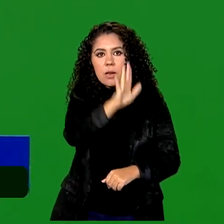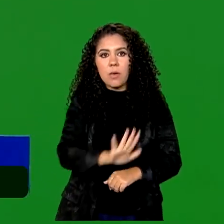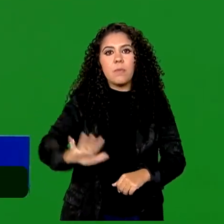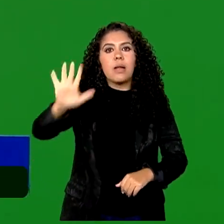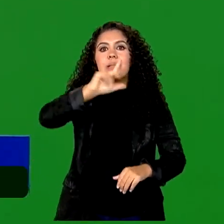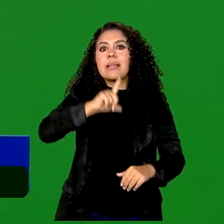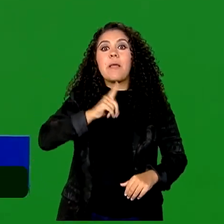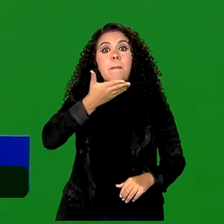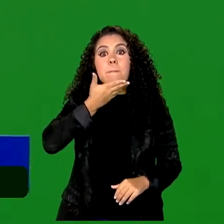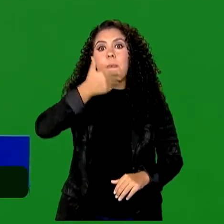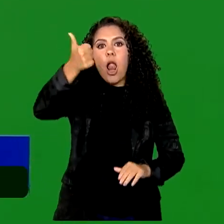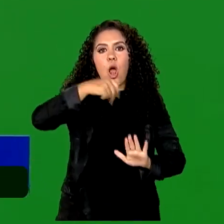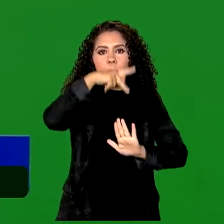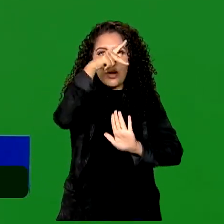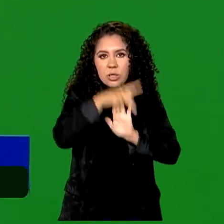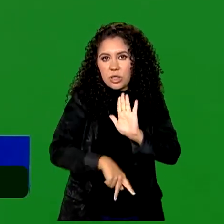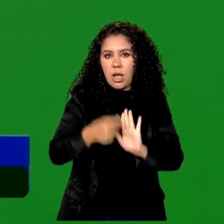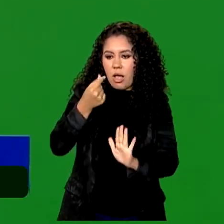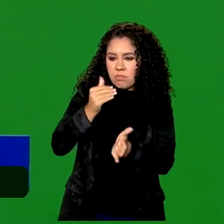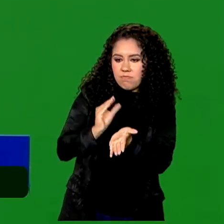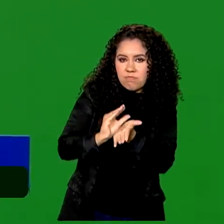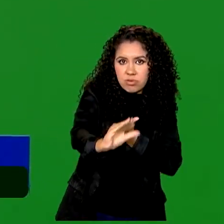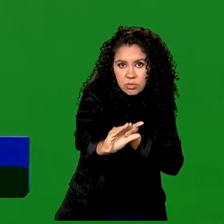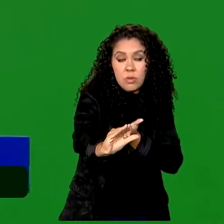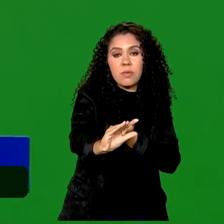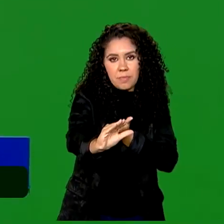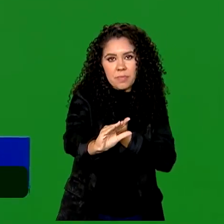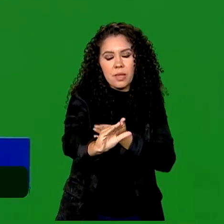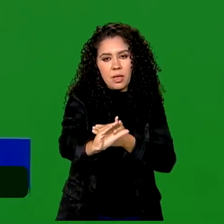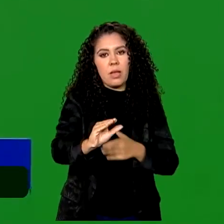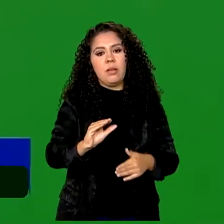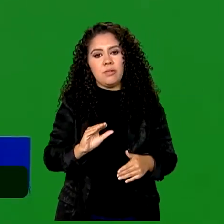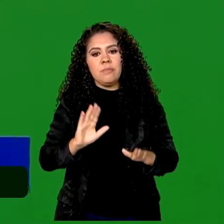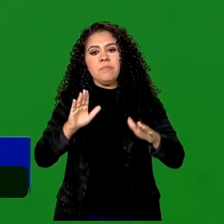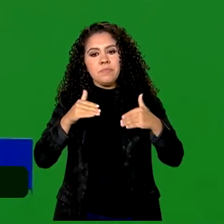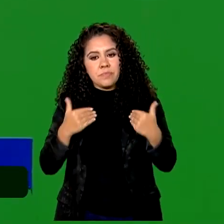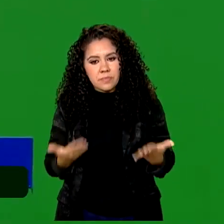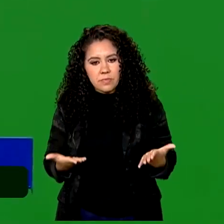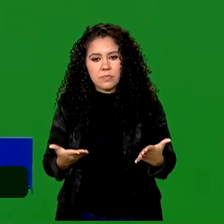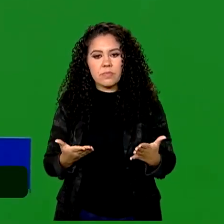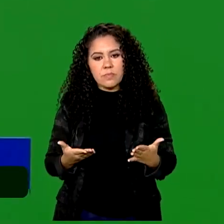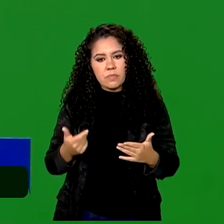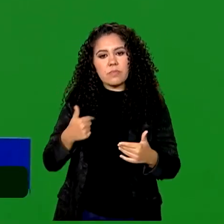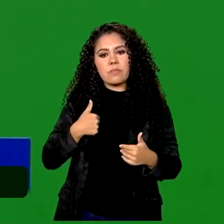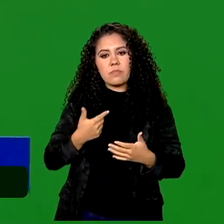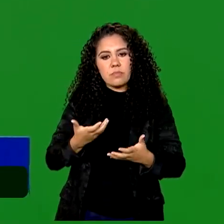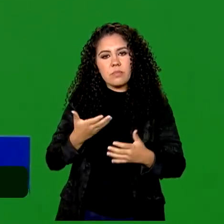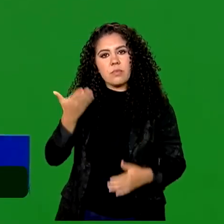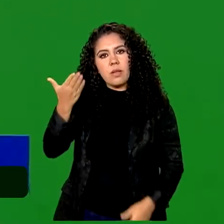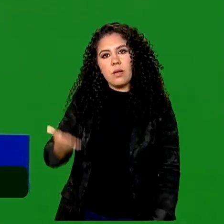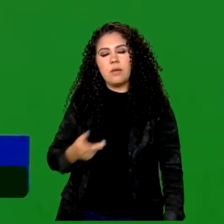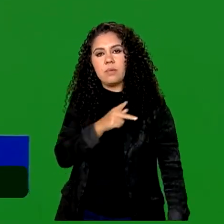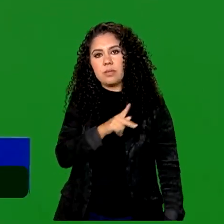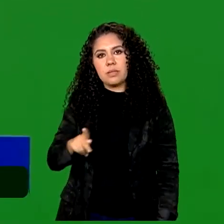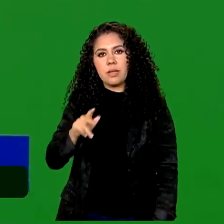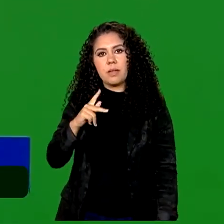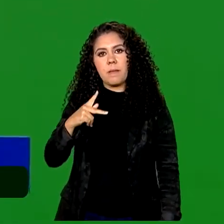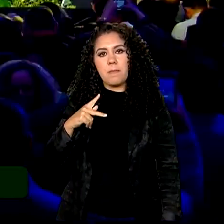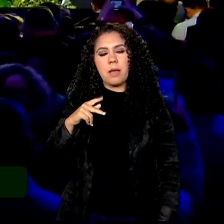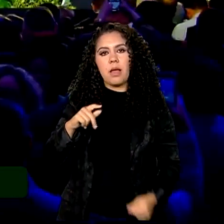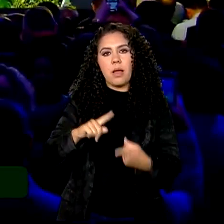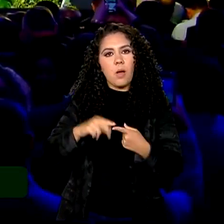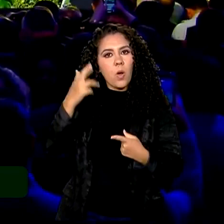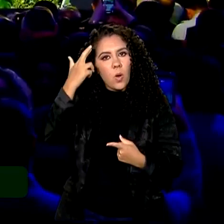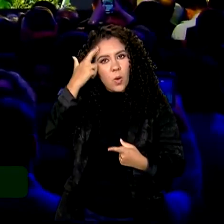projeto para receber o dinheiro. Possivelmente tenha sido a atitude, meu caro presidente Pacheco, meu caro presidente Lira,